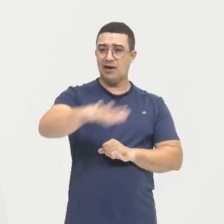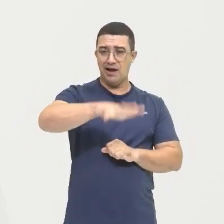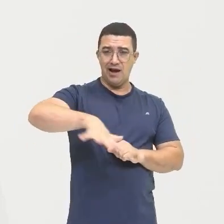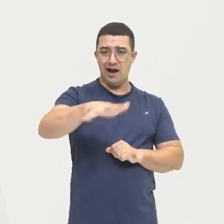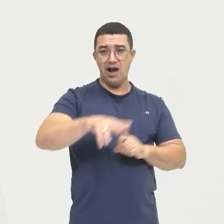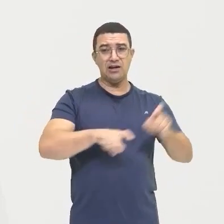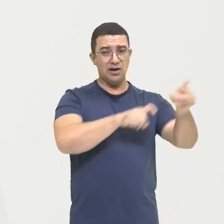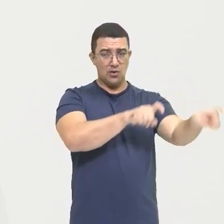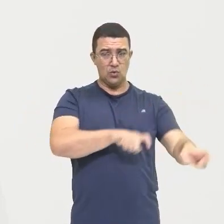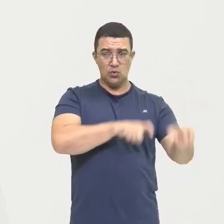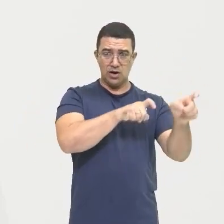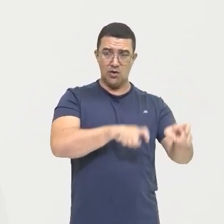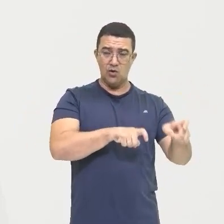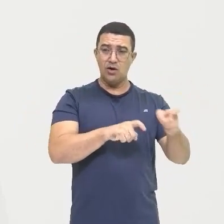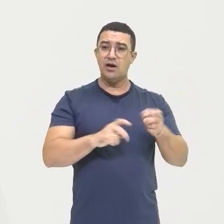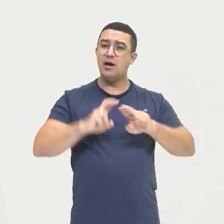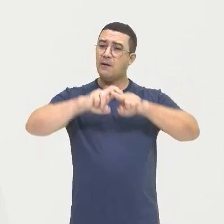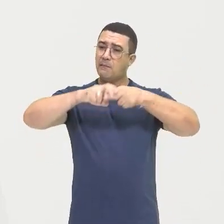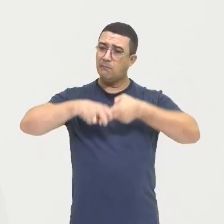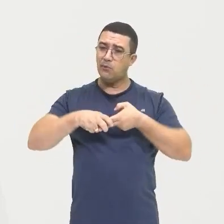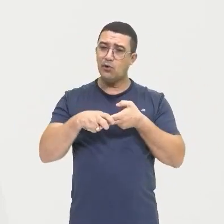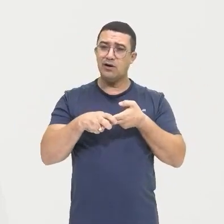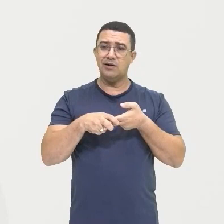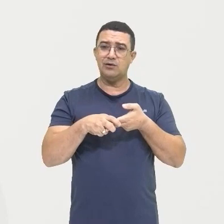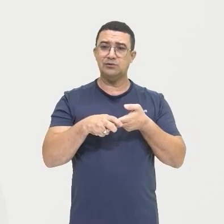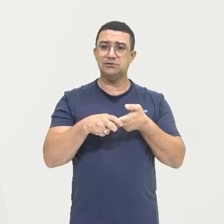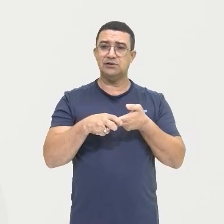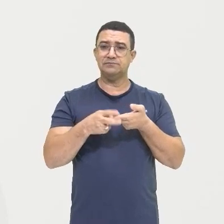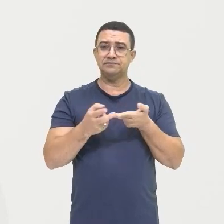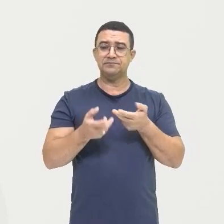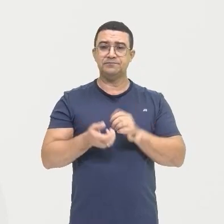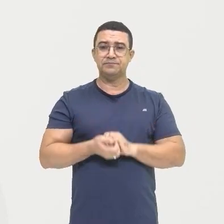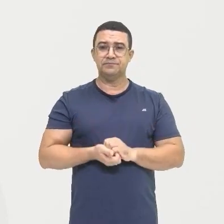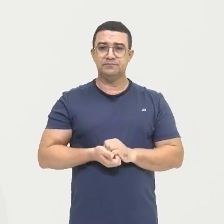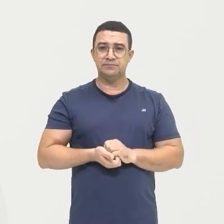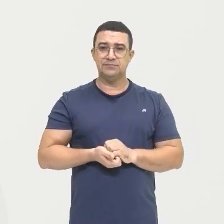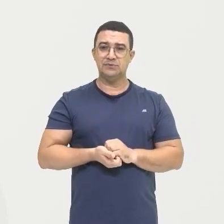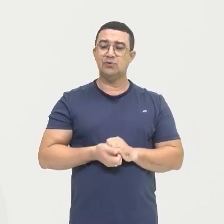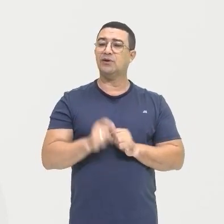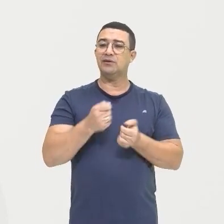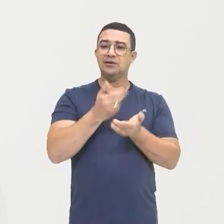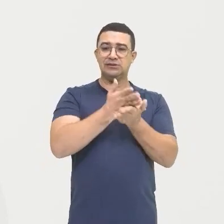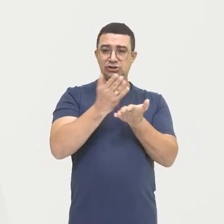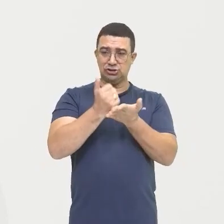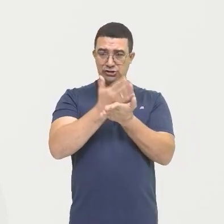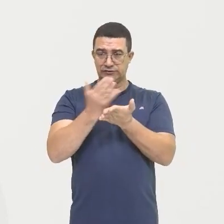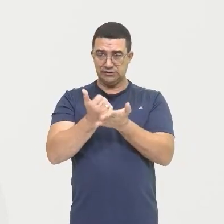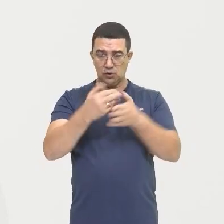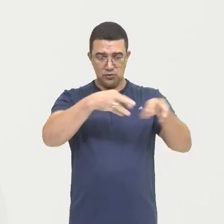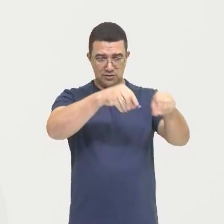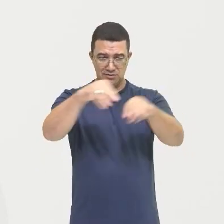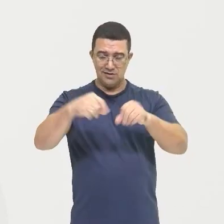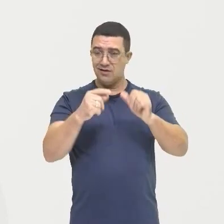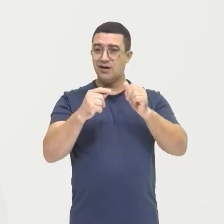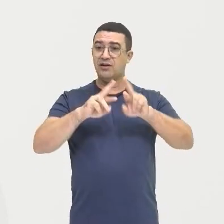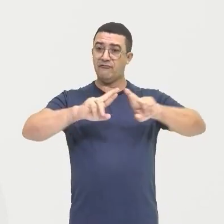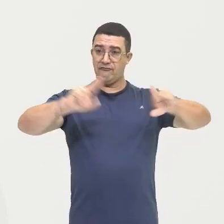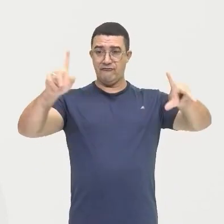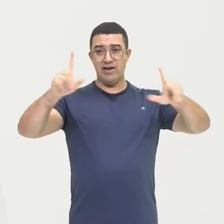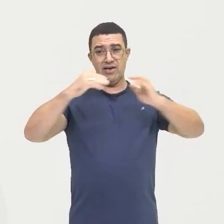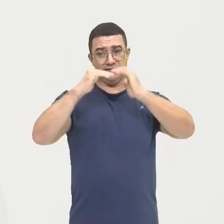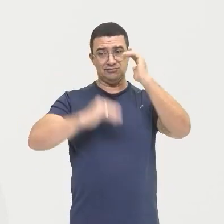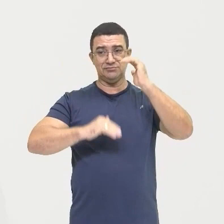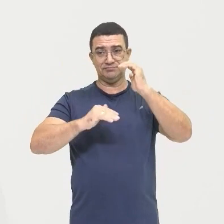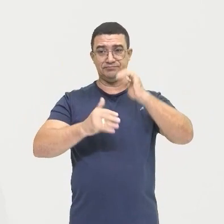Justamente por essa questão aqui dessa distribuição desigual E aí na imagem a gente